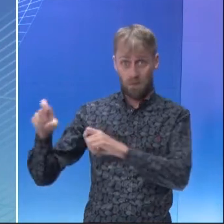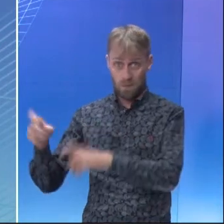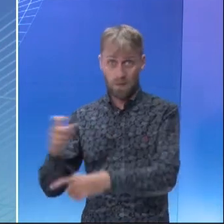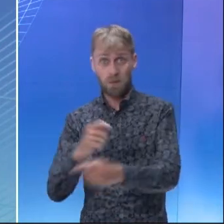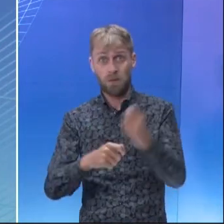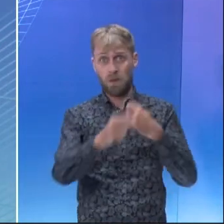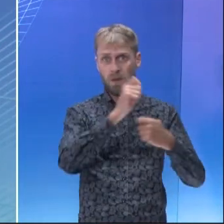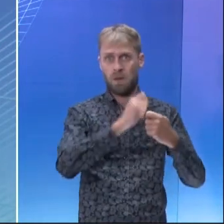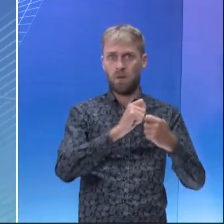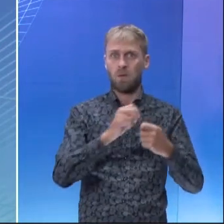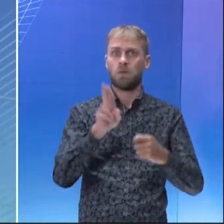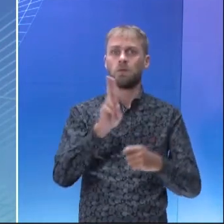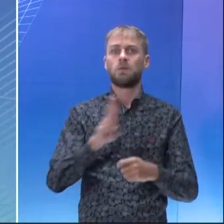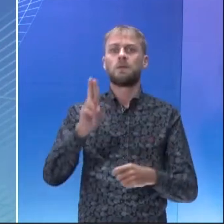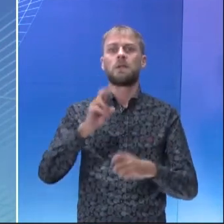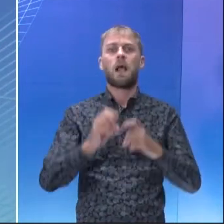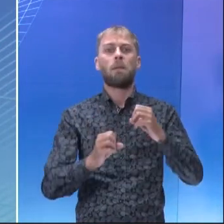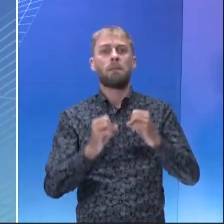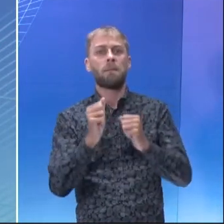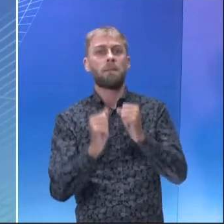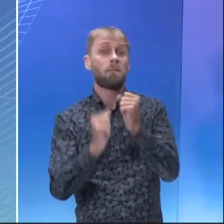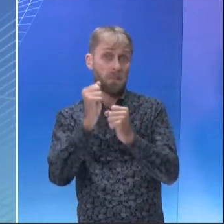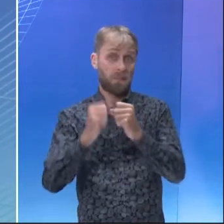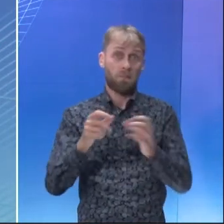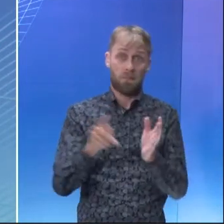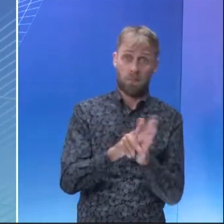Quanto o agronegócio utiliza-se de máquinas,